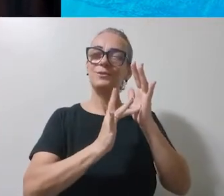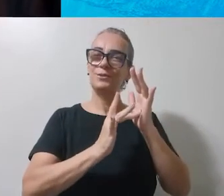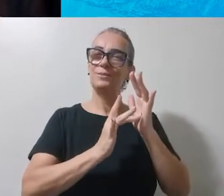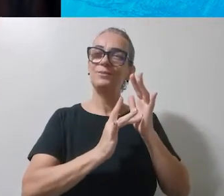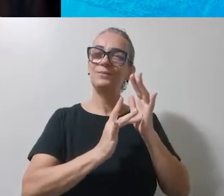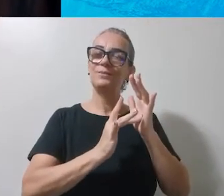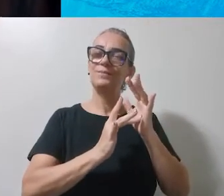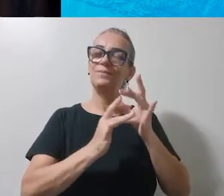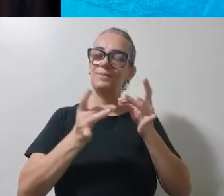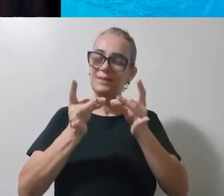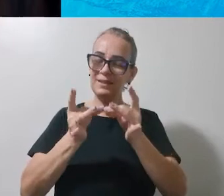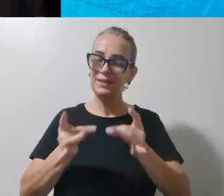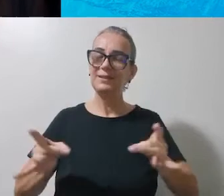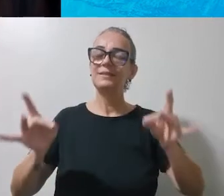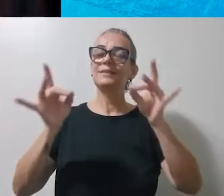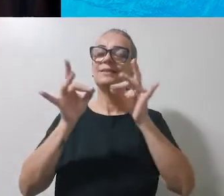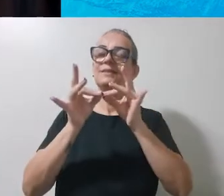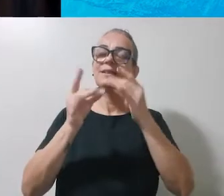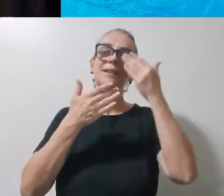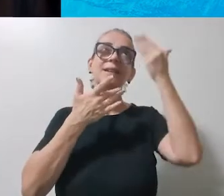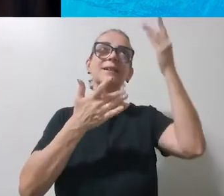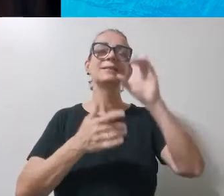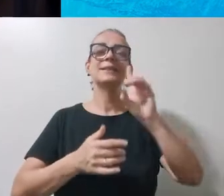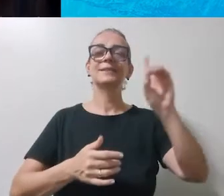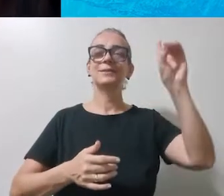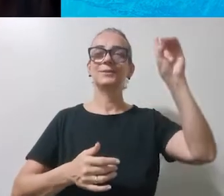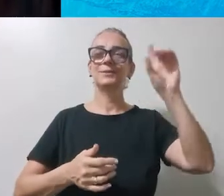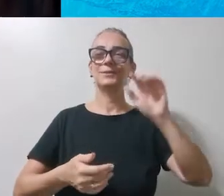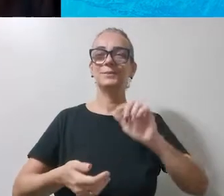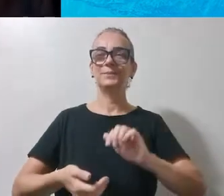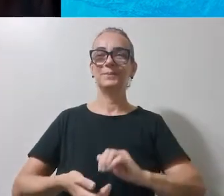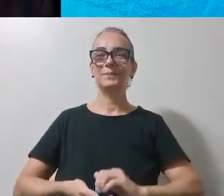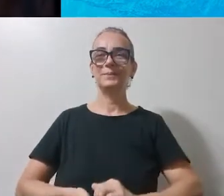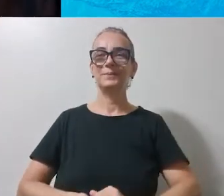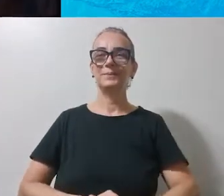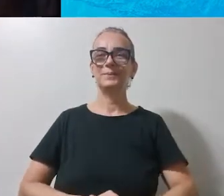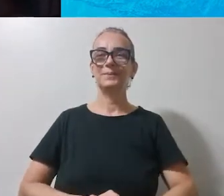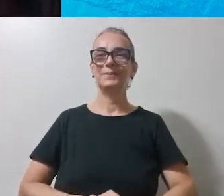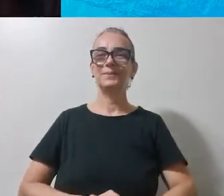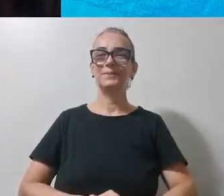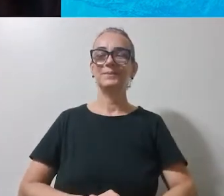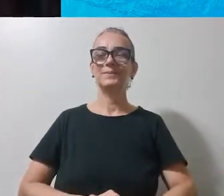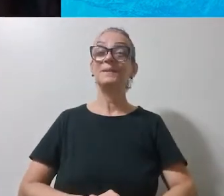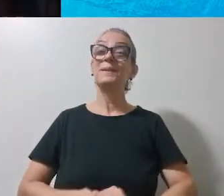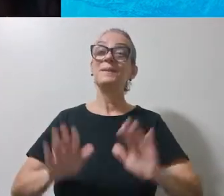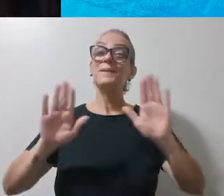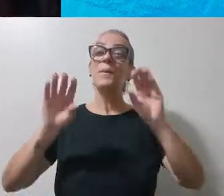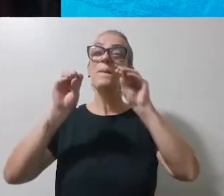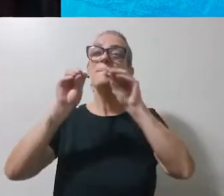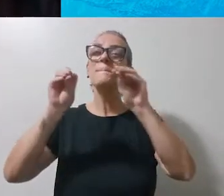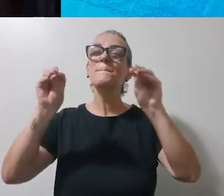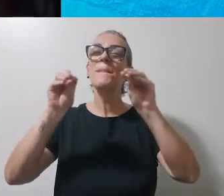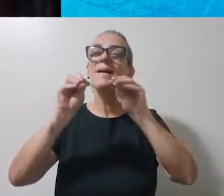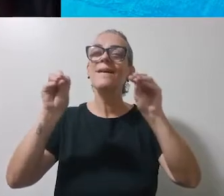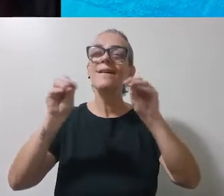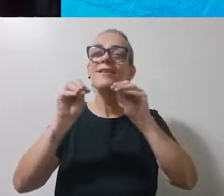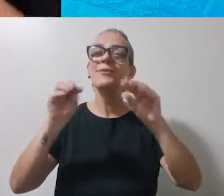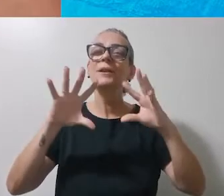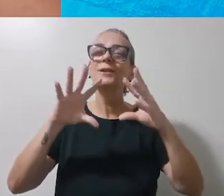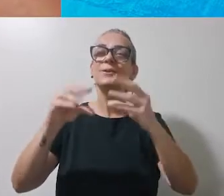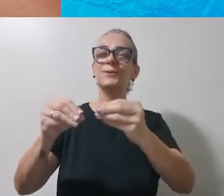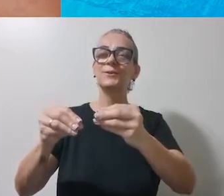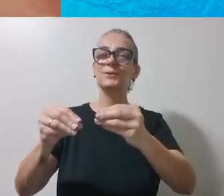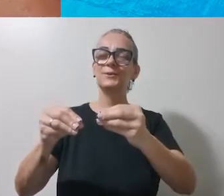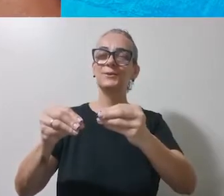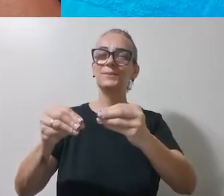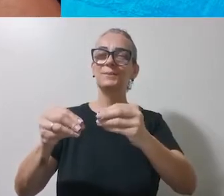Que assim seja. Graças a Deus. Um beijo grande pra todos vocês.